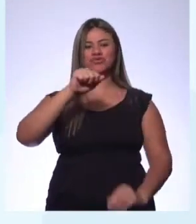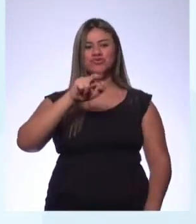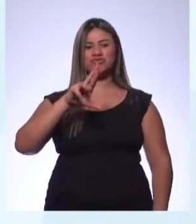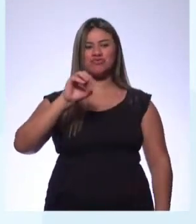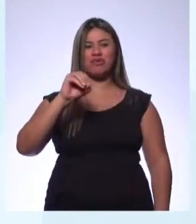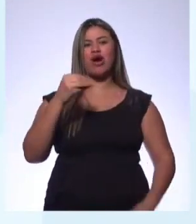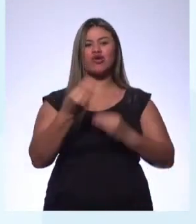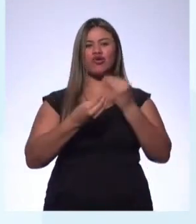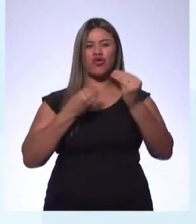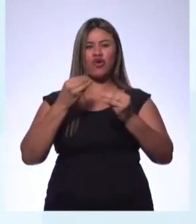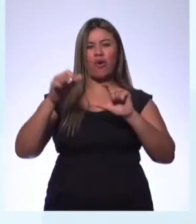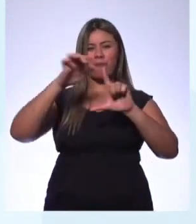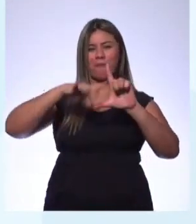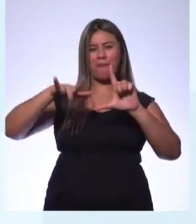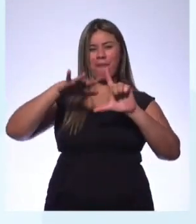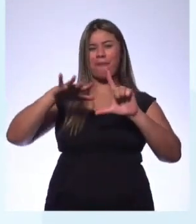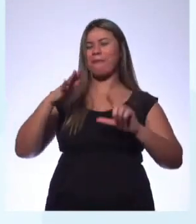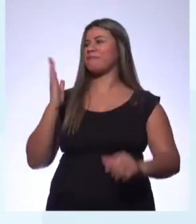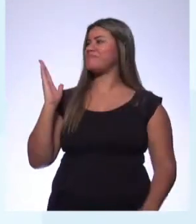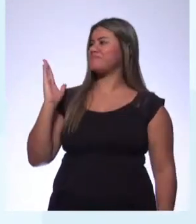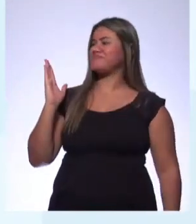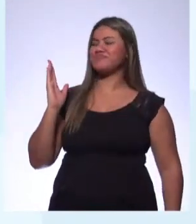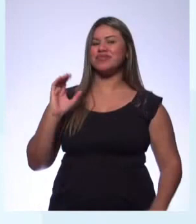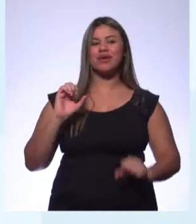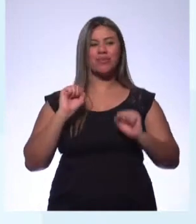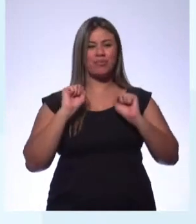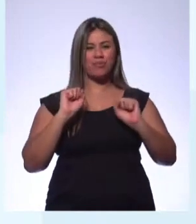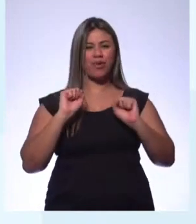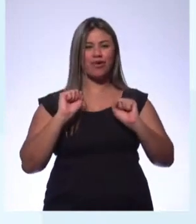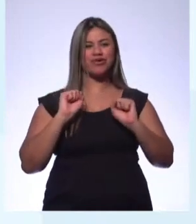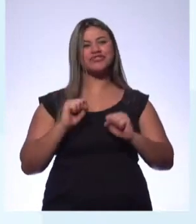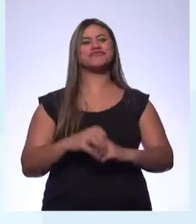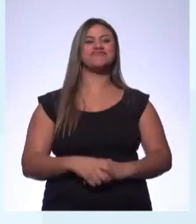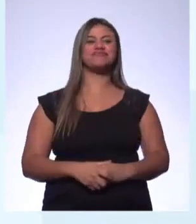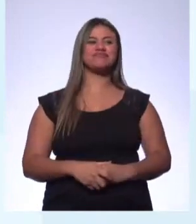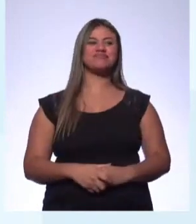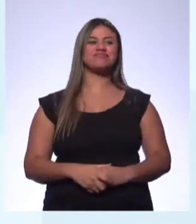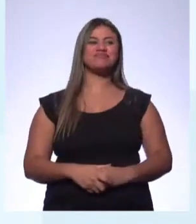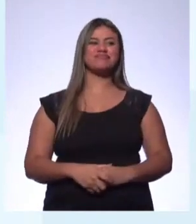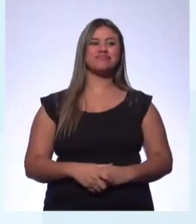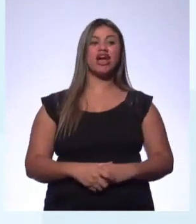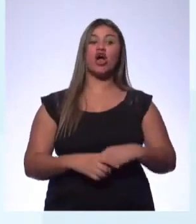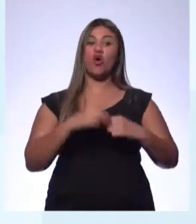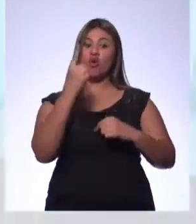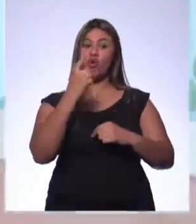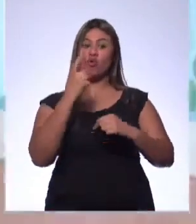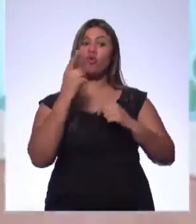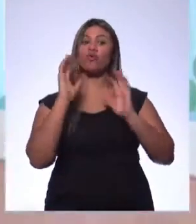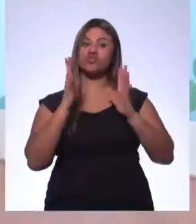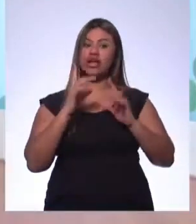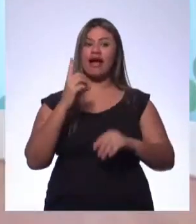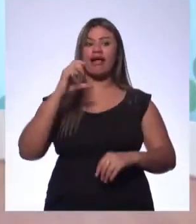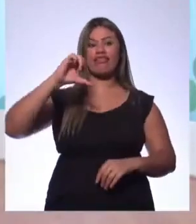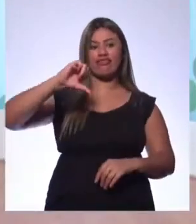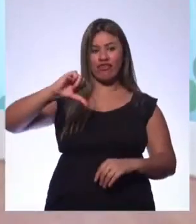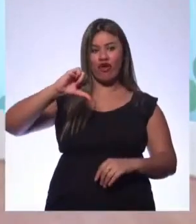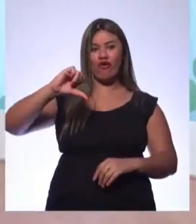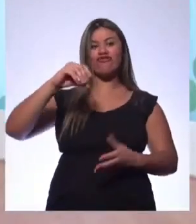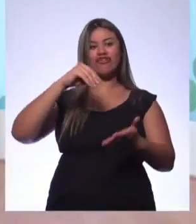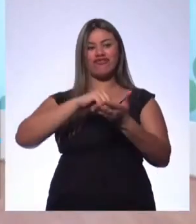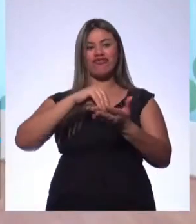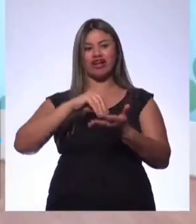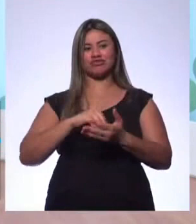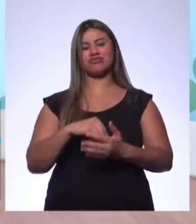sabia. Está na tela aí, tiram print, vocês vão conhecer. Os outros nove, né? Quais outros livros você acha que...